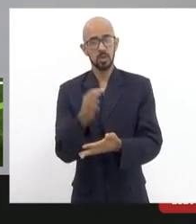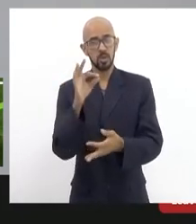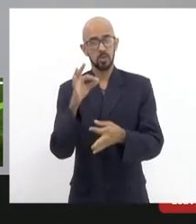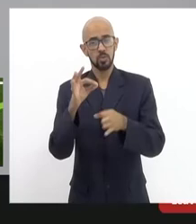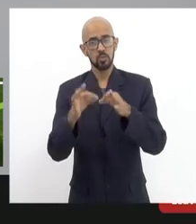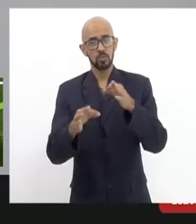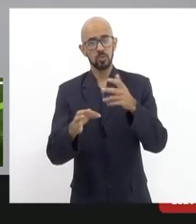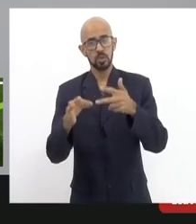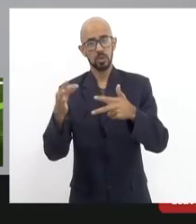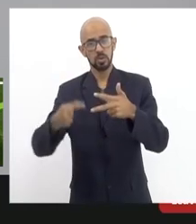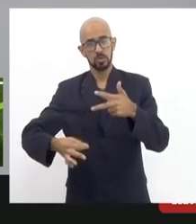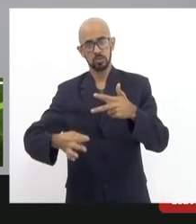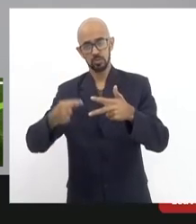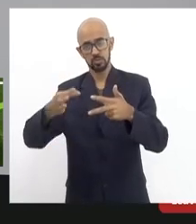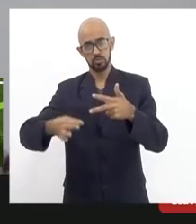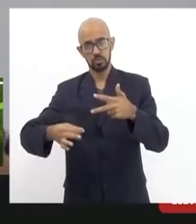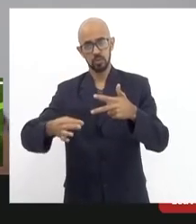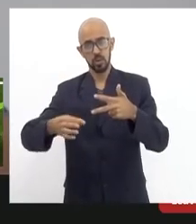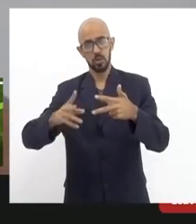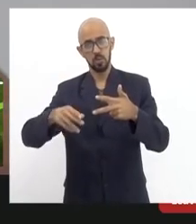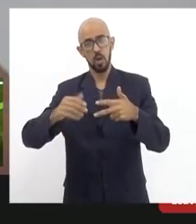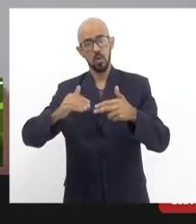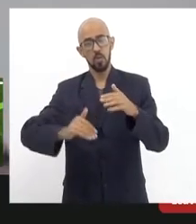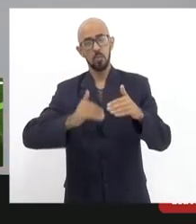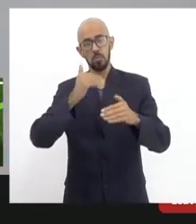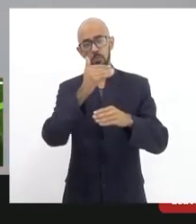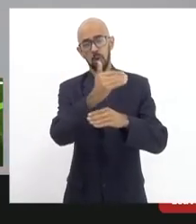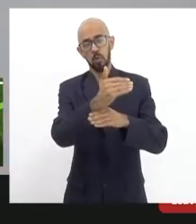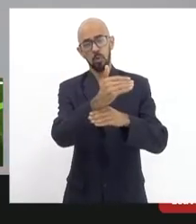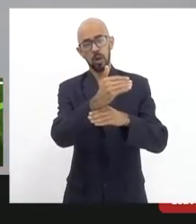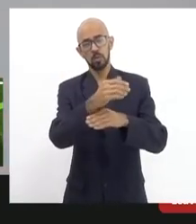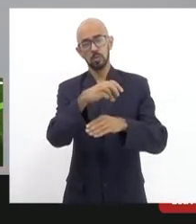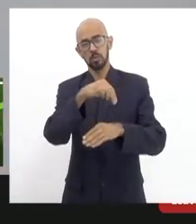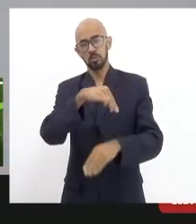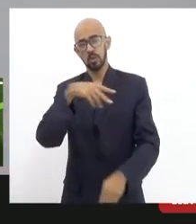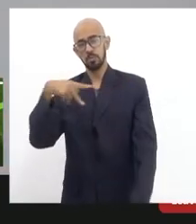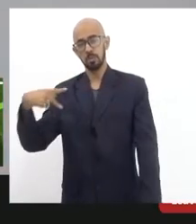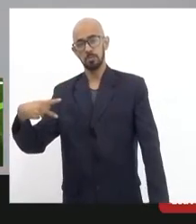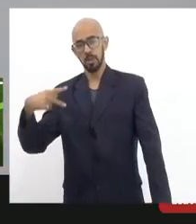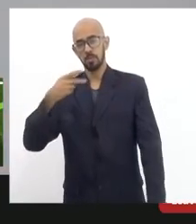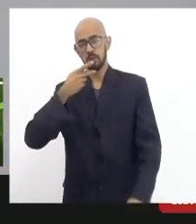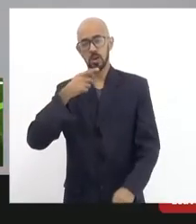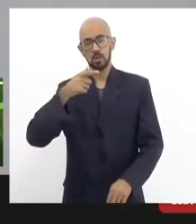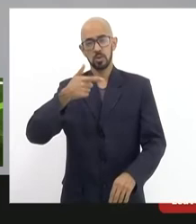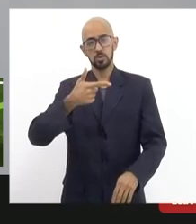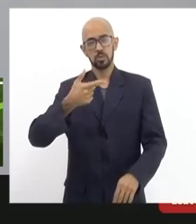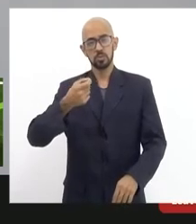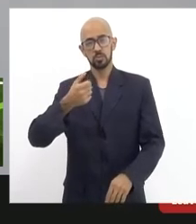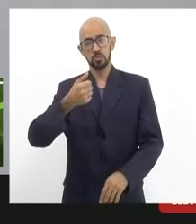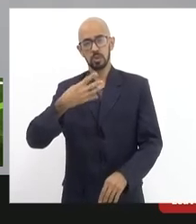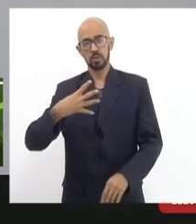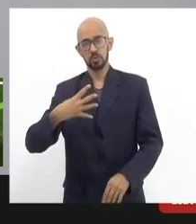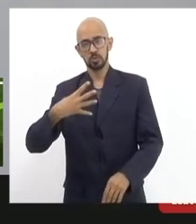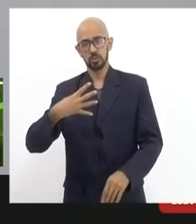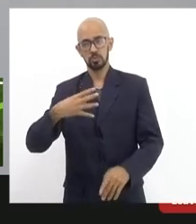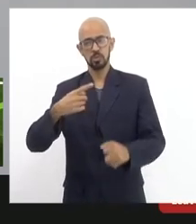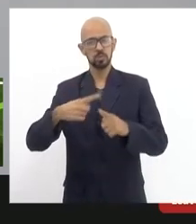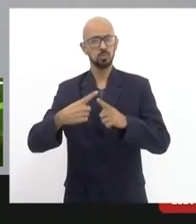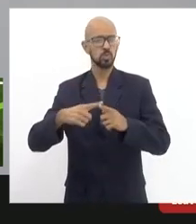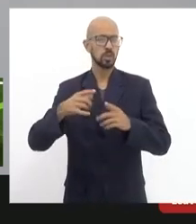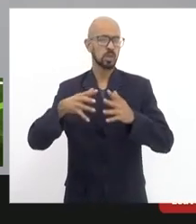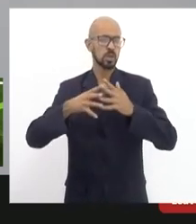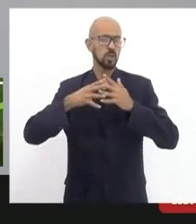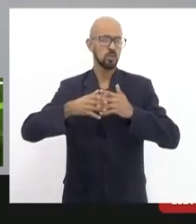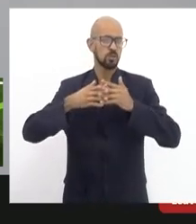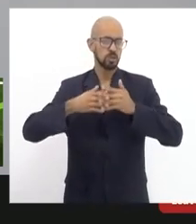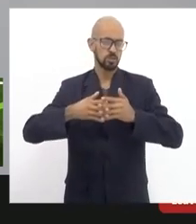segundo o procurador aqui do MP o promotor do MP aqui presente desde 2014 e por que que talvez conflitue porque assim